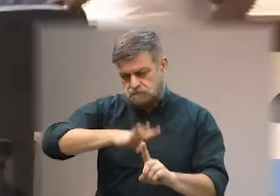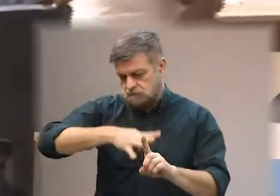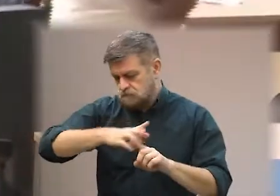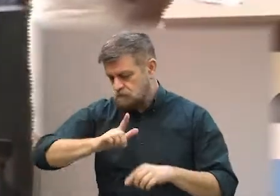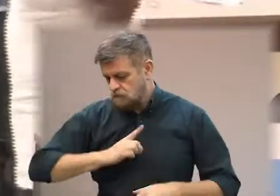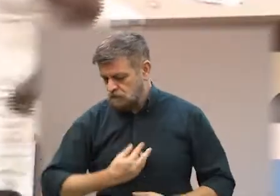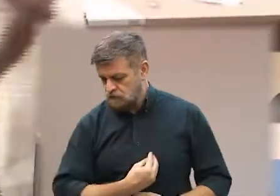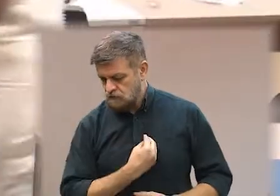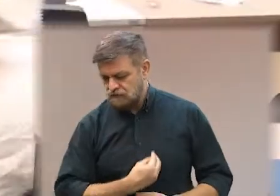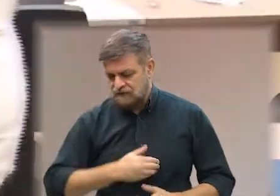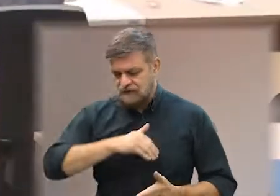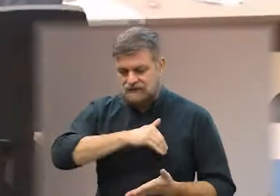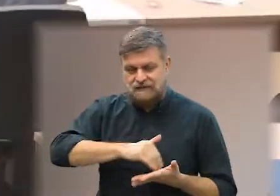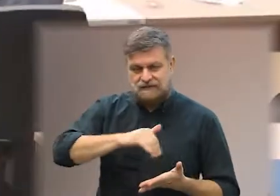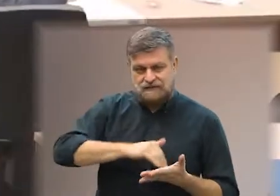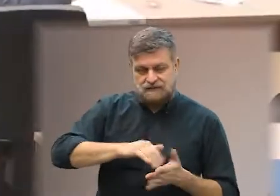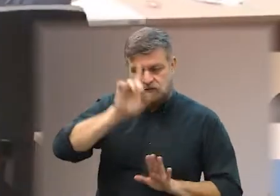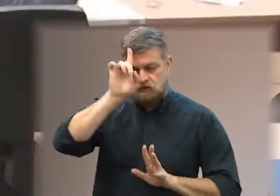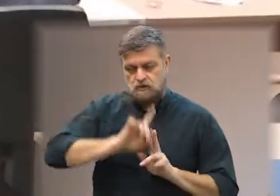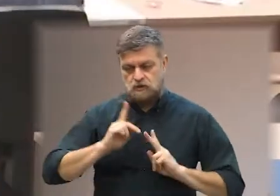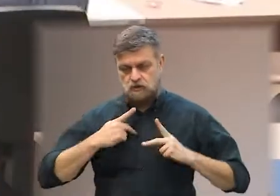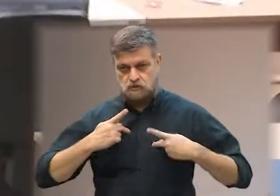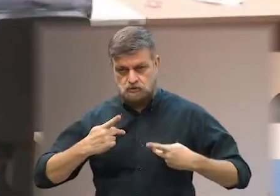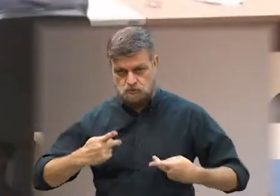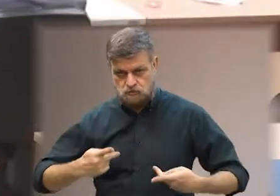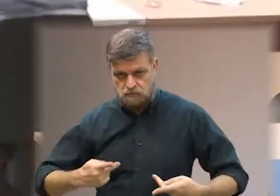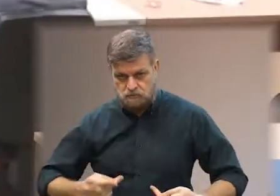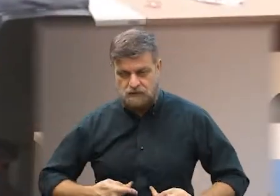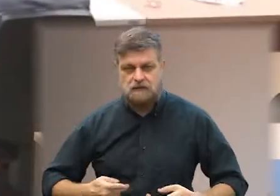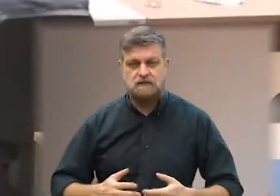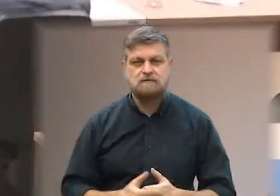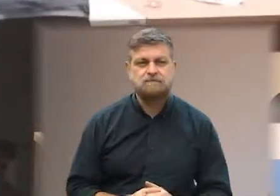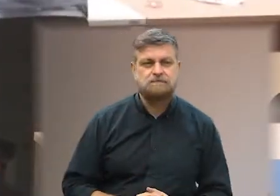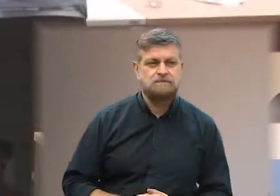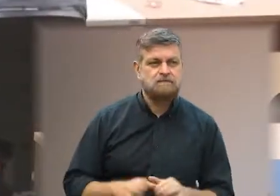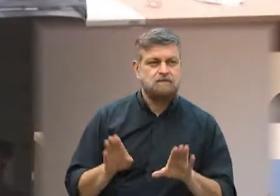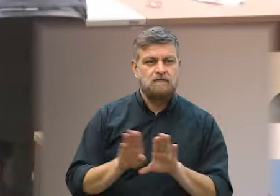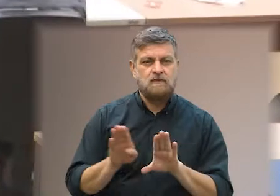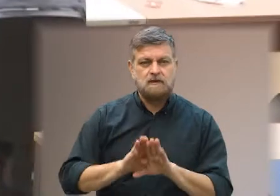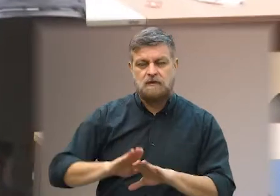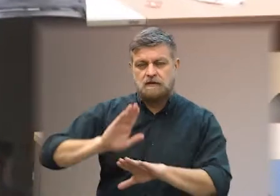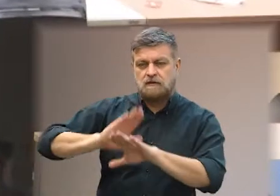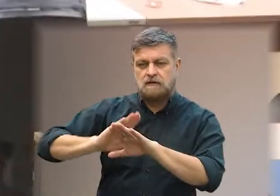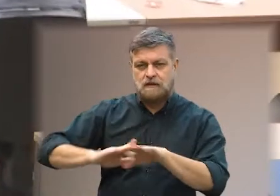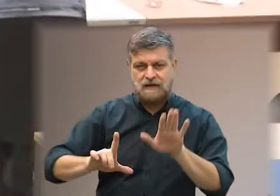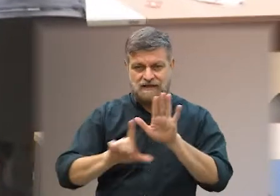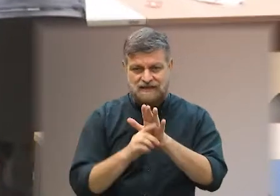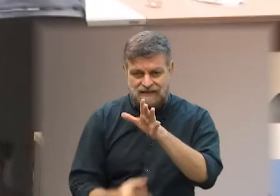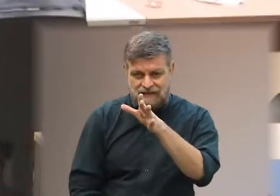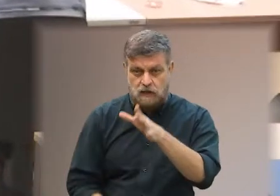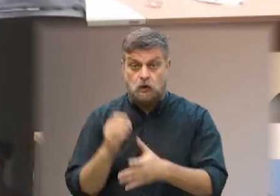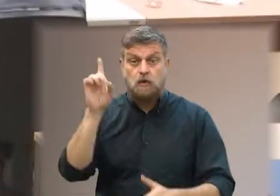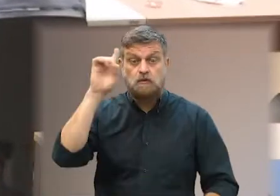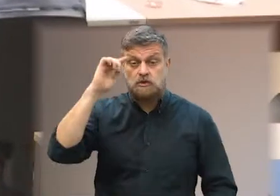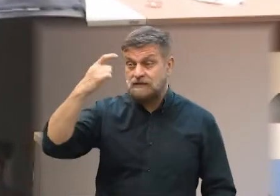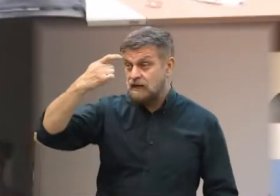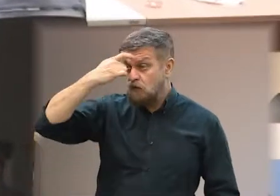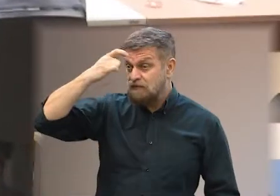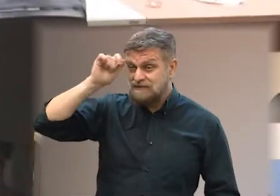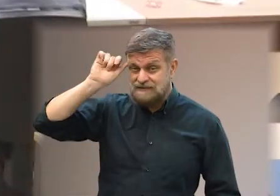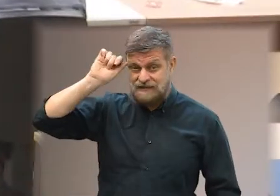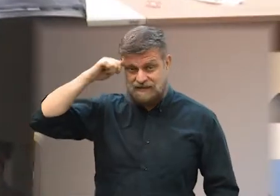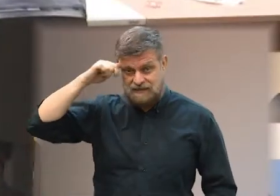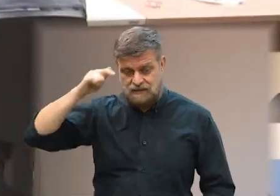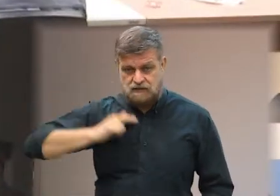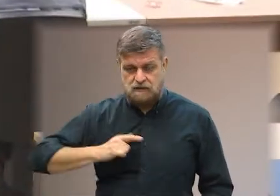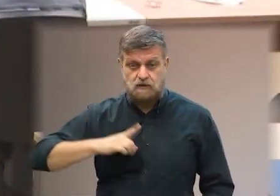teve a participação da secretária de Direitos Humanos de Campinas, Vandecléia Moro, e do autor da lei que instituiu o Dia da Consciência